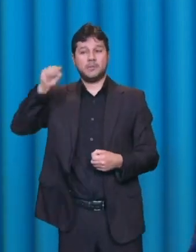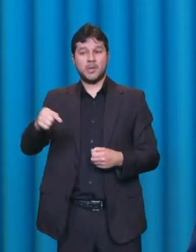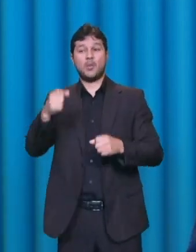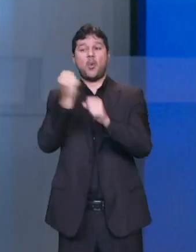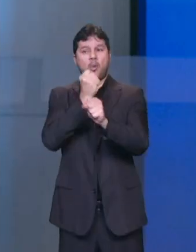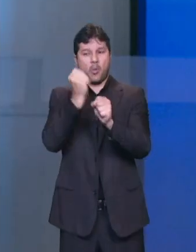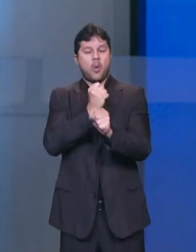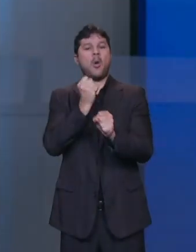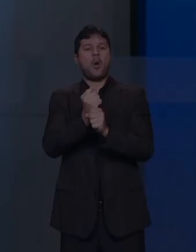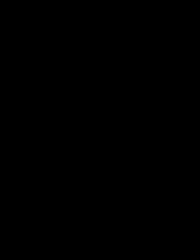dificuldade de qualificação.